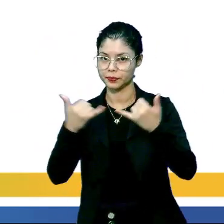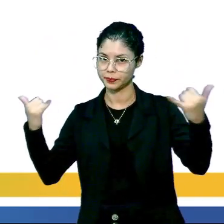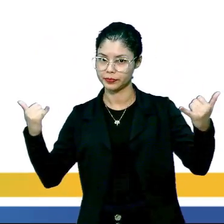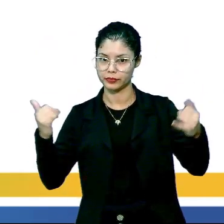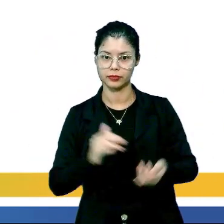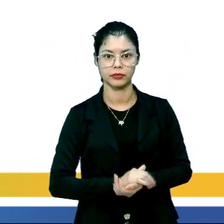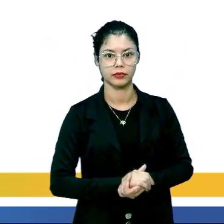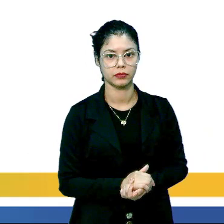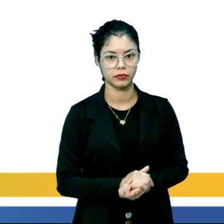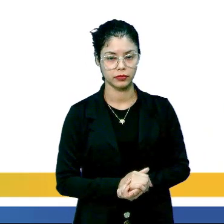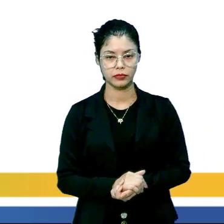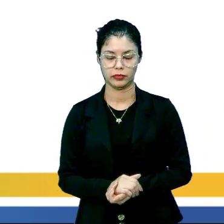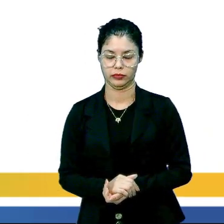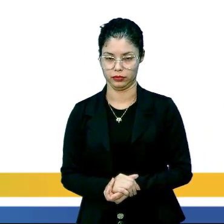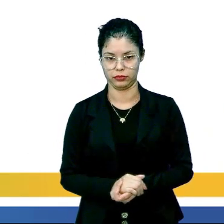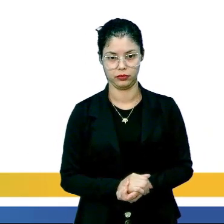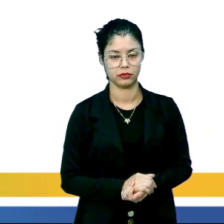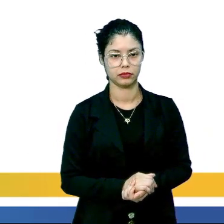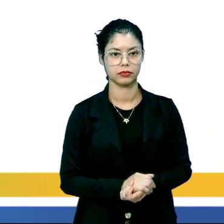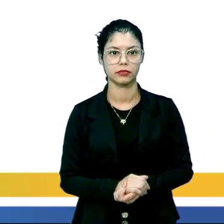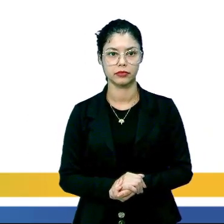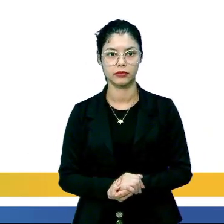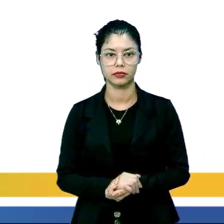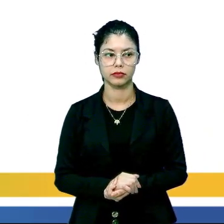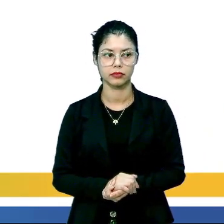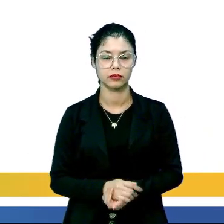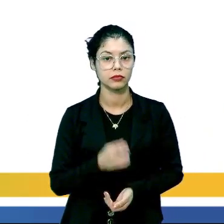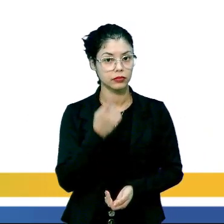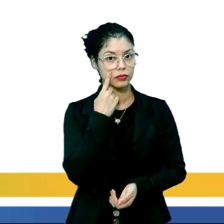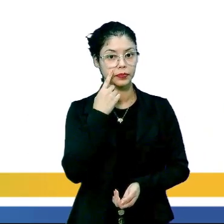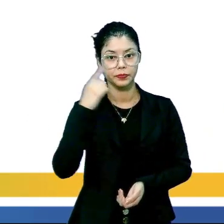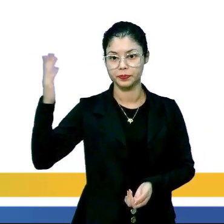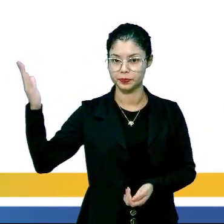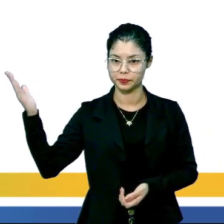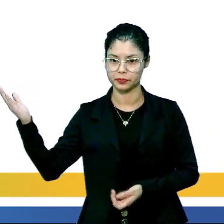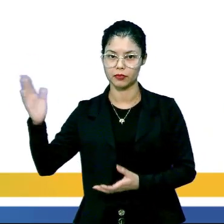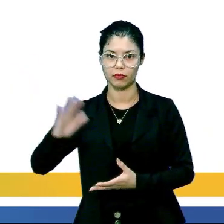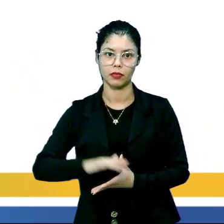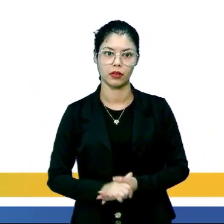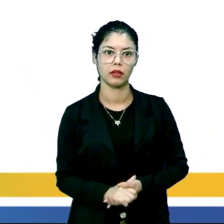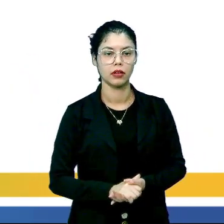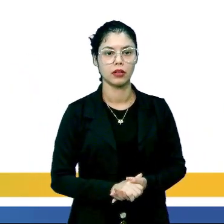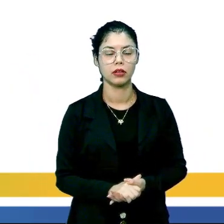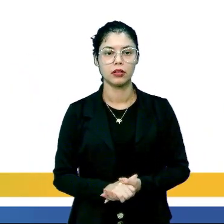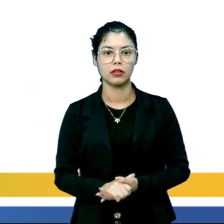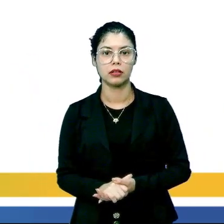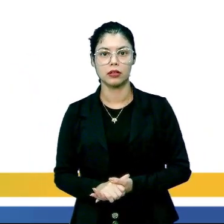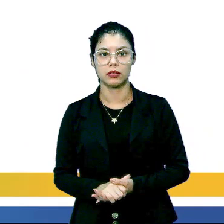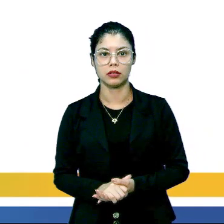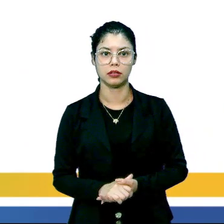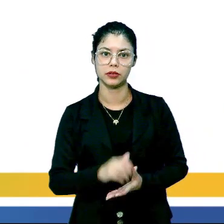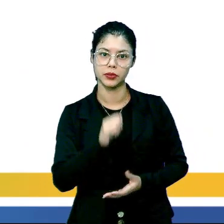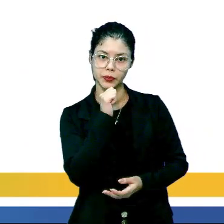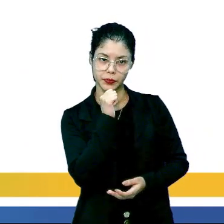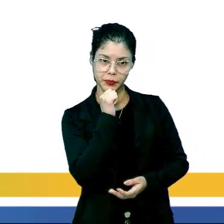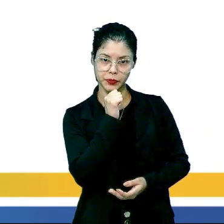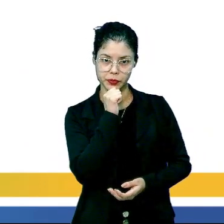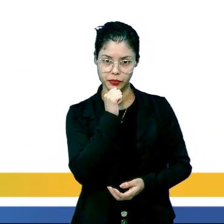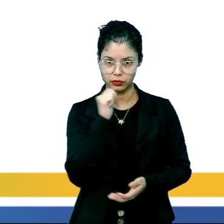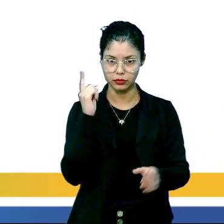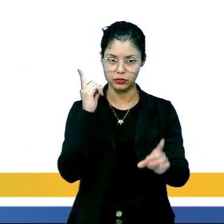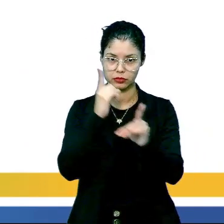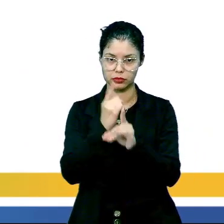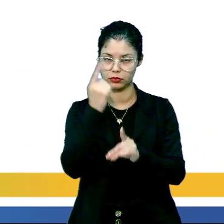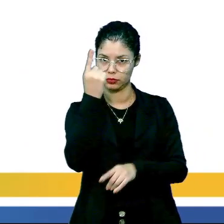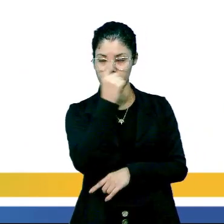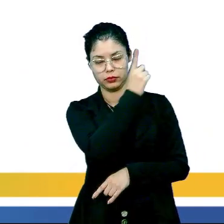Tudo bem, pessoal? Então, vamos lá. Vamos seguir. Olha essa questãozinha aí, ó. Essa questão, você pode encontrar lá no